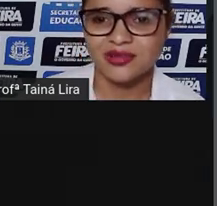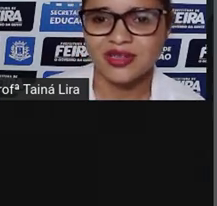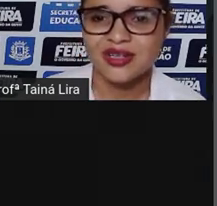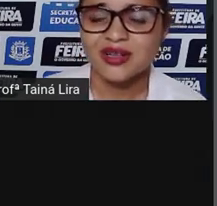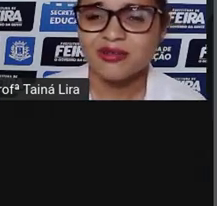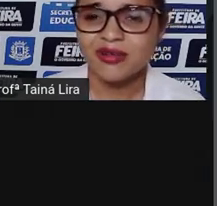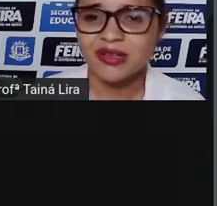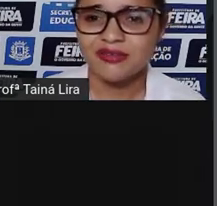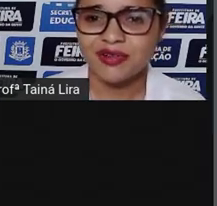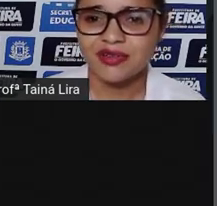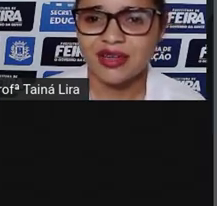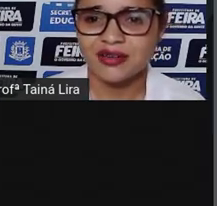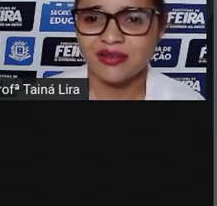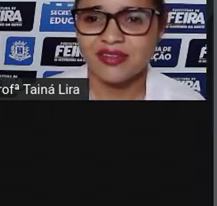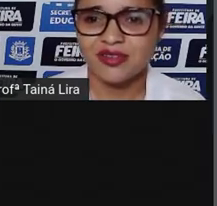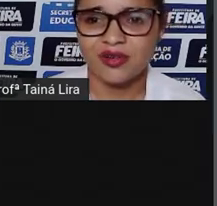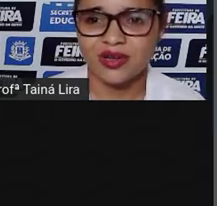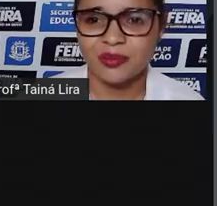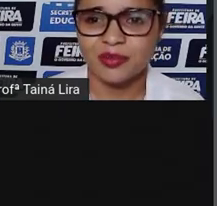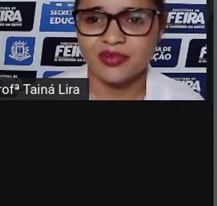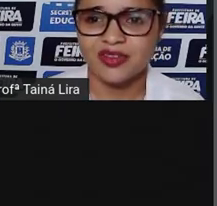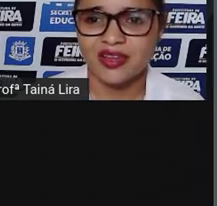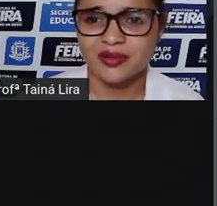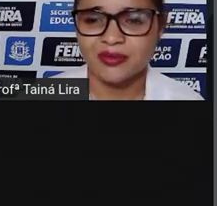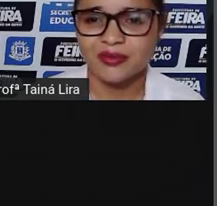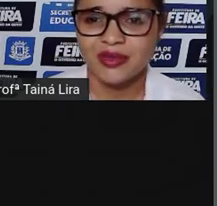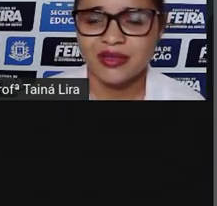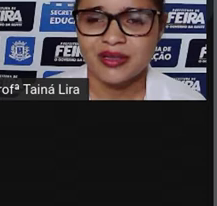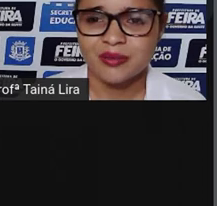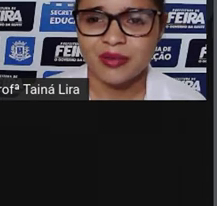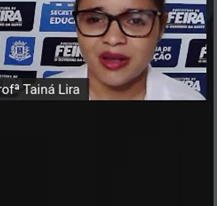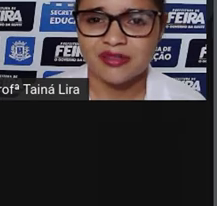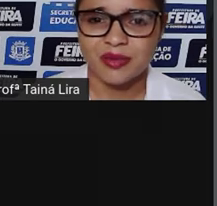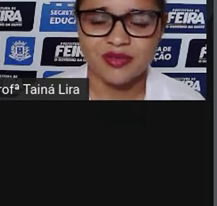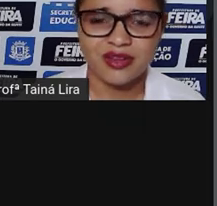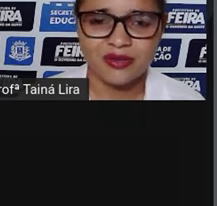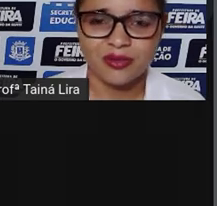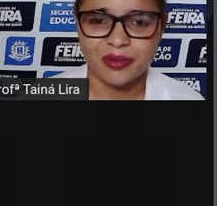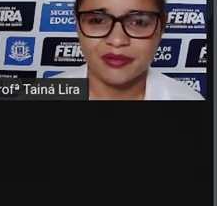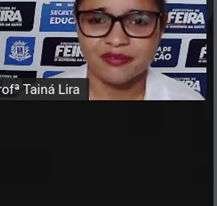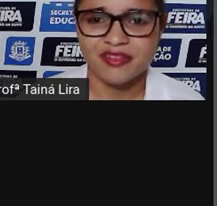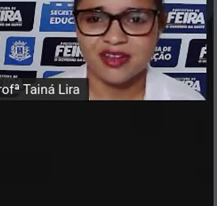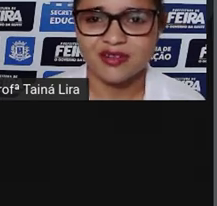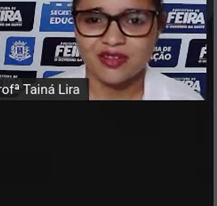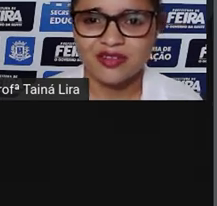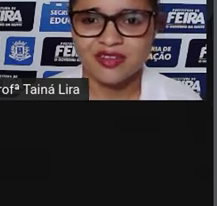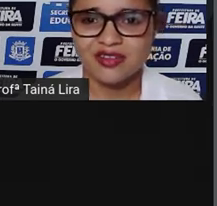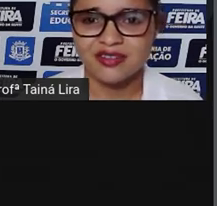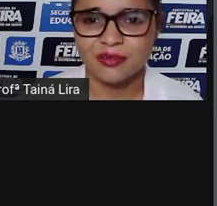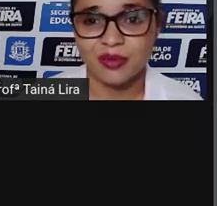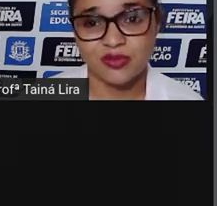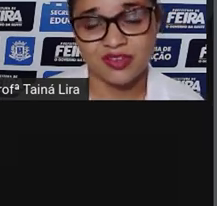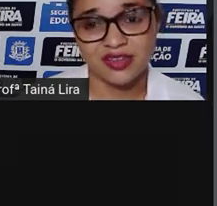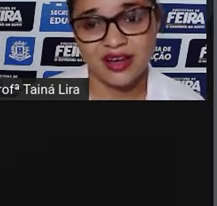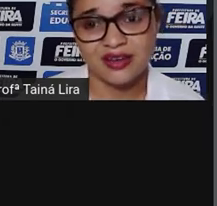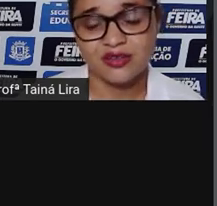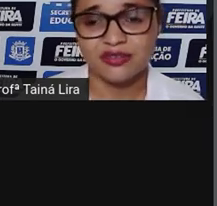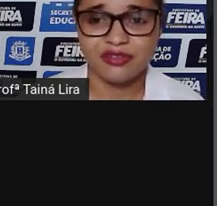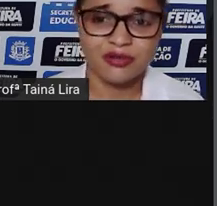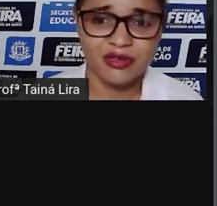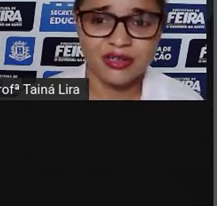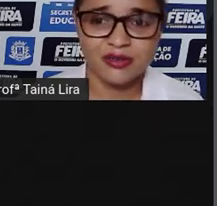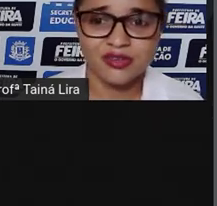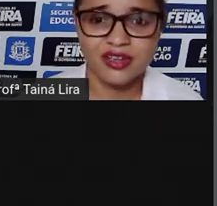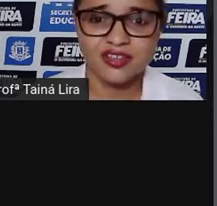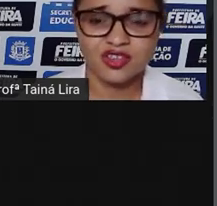teatro. Quando voltaram à escola, puseram as mãos à obra. Fizeram sozinhas também cenários